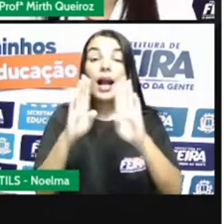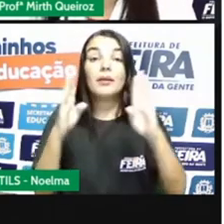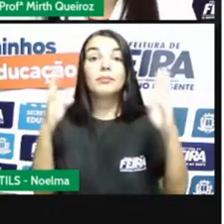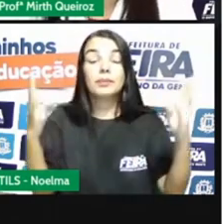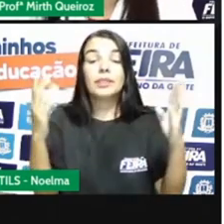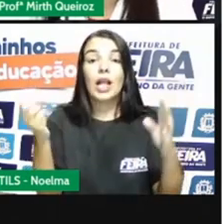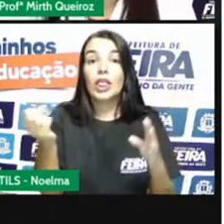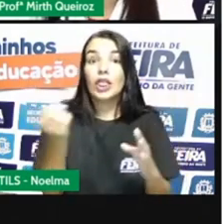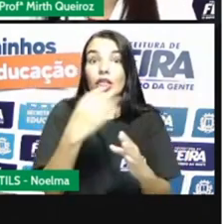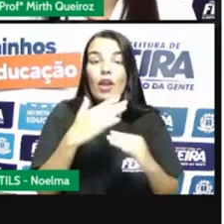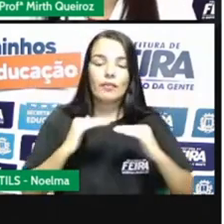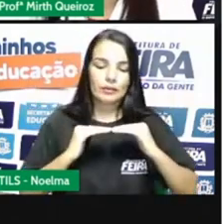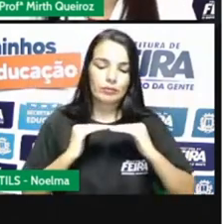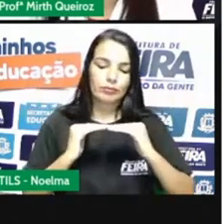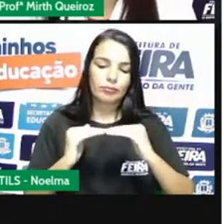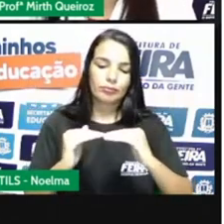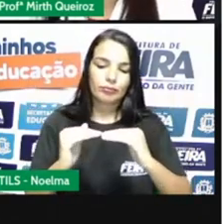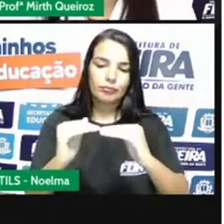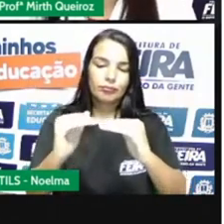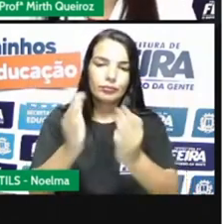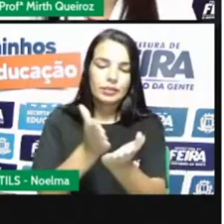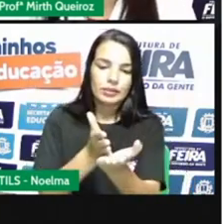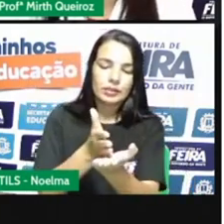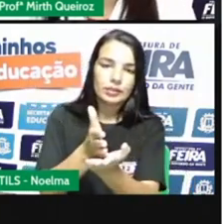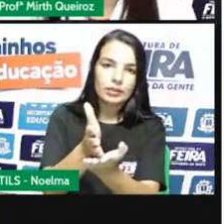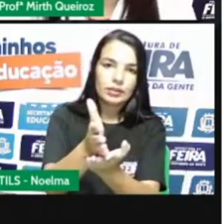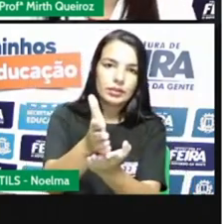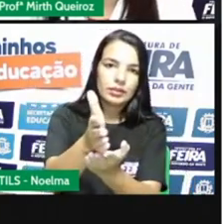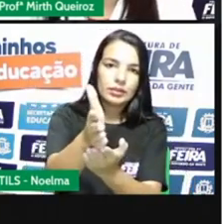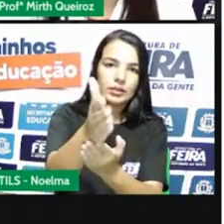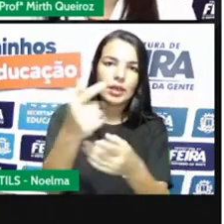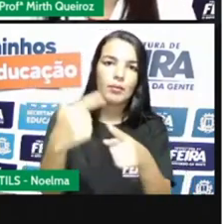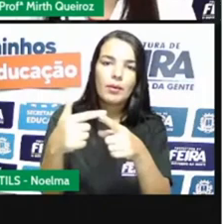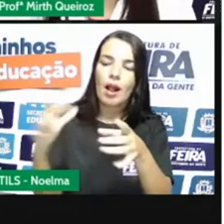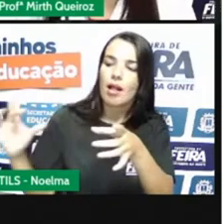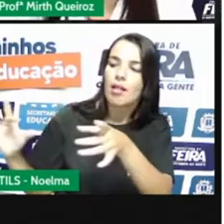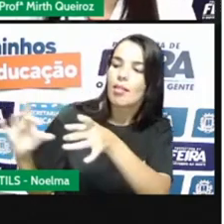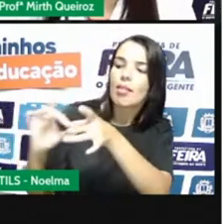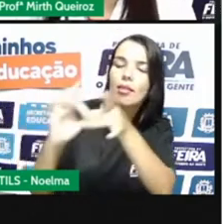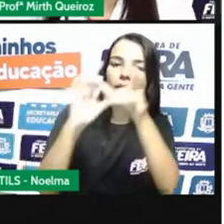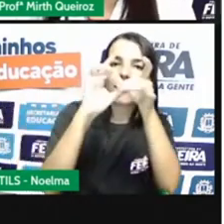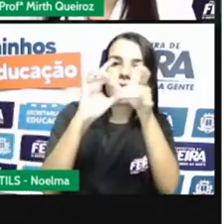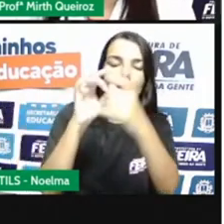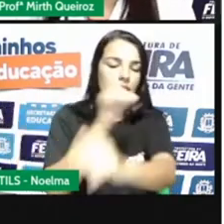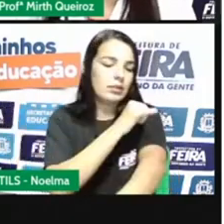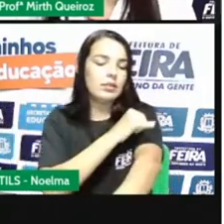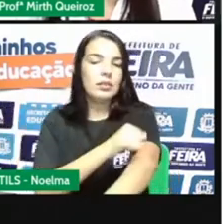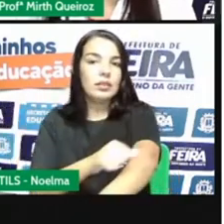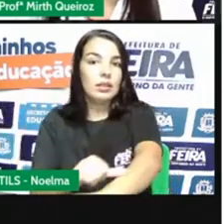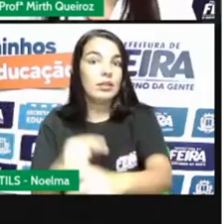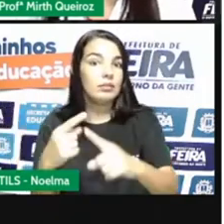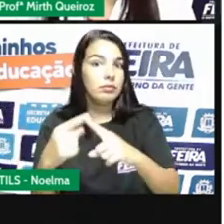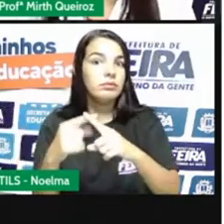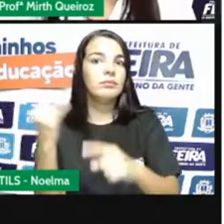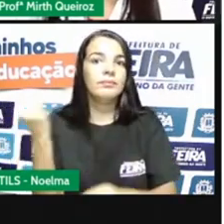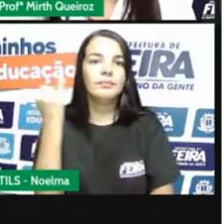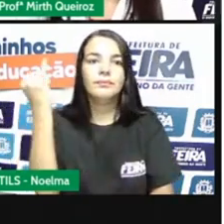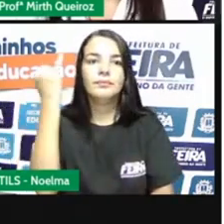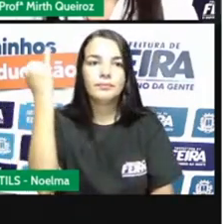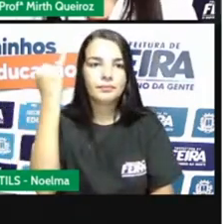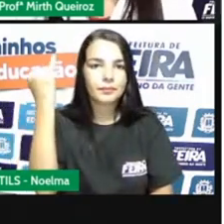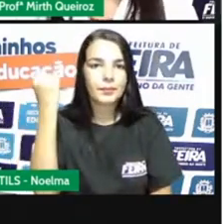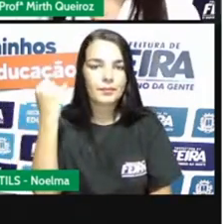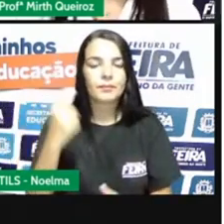fazer estradas, né? Então, deu origem a estradas para fazer ligações, que eram bastante importantes para ligar aí a